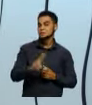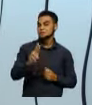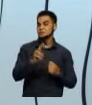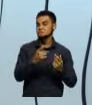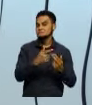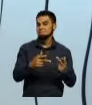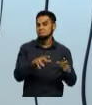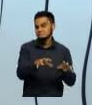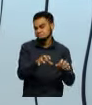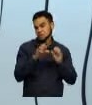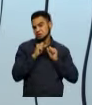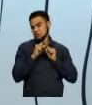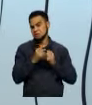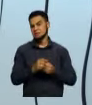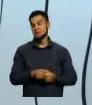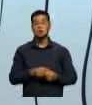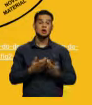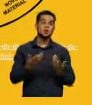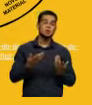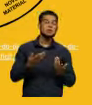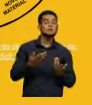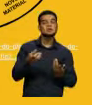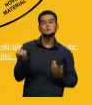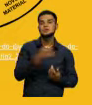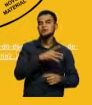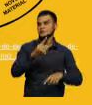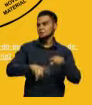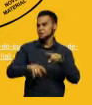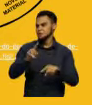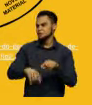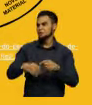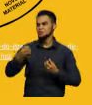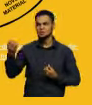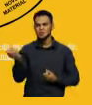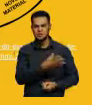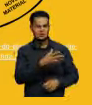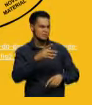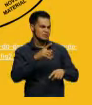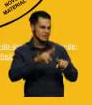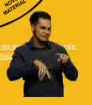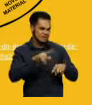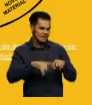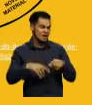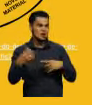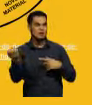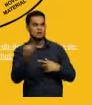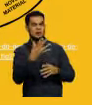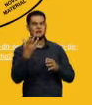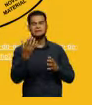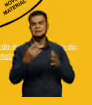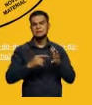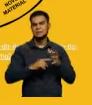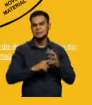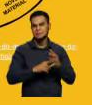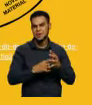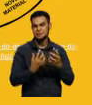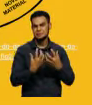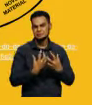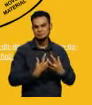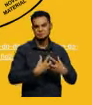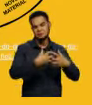Novos produtos, um novo material, novas máquinas que podem